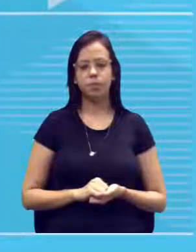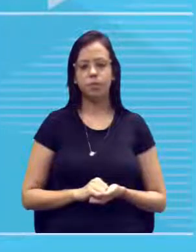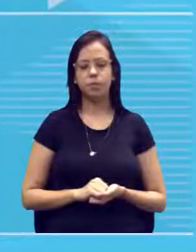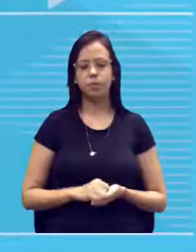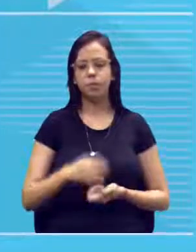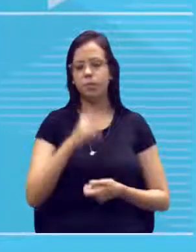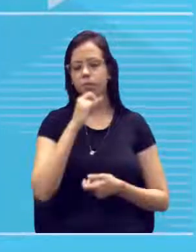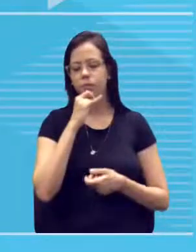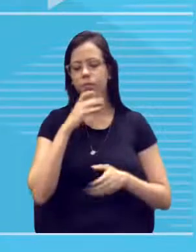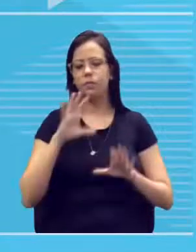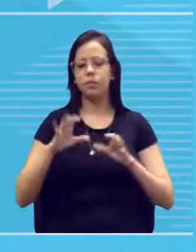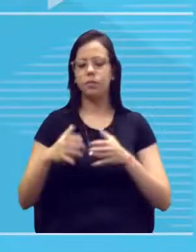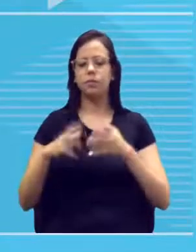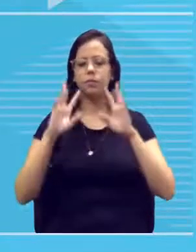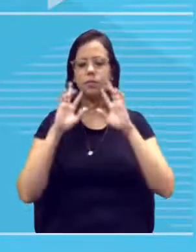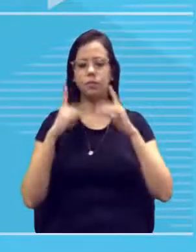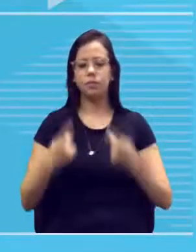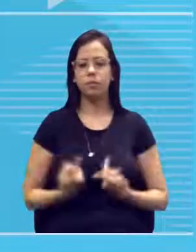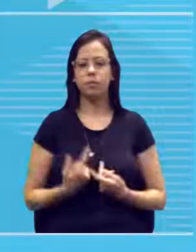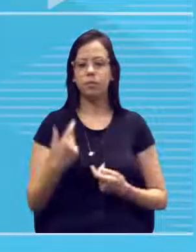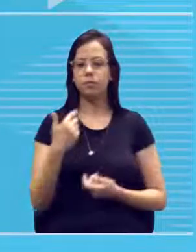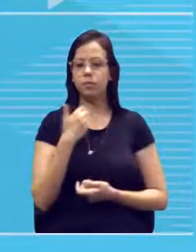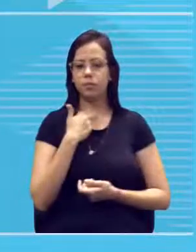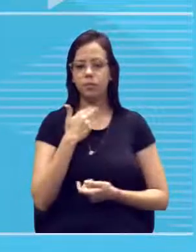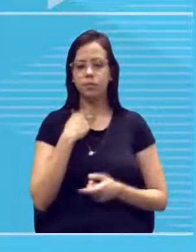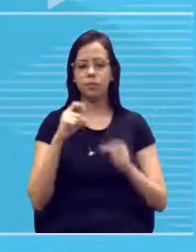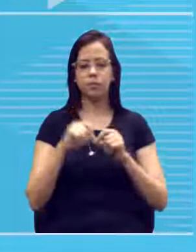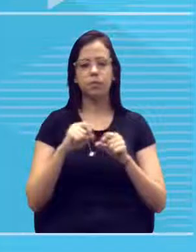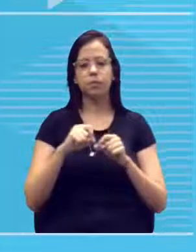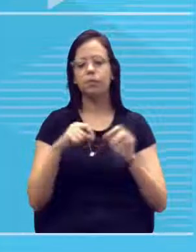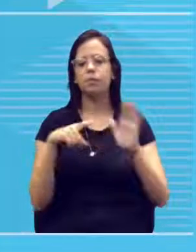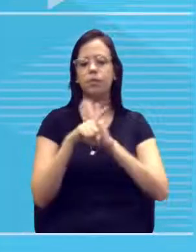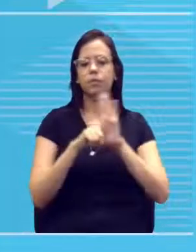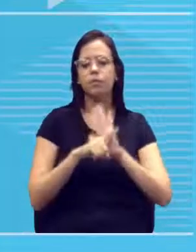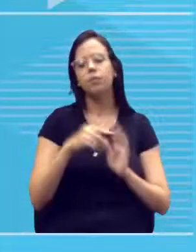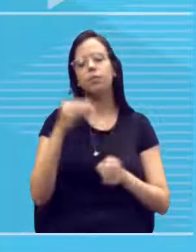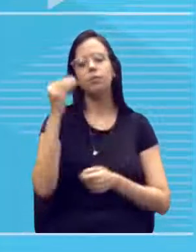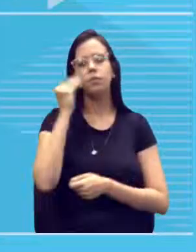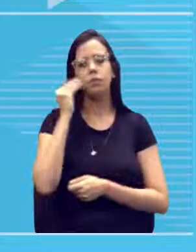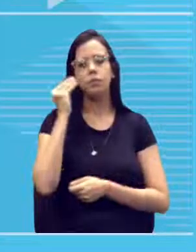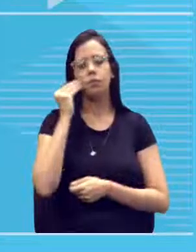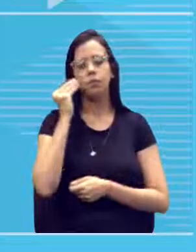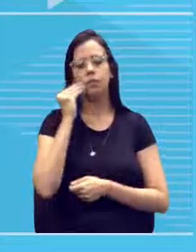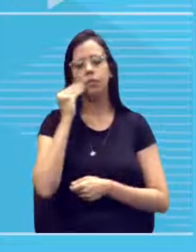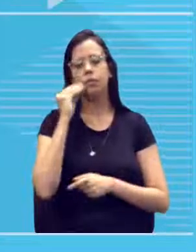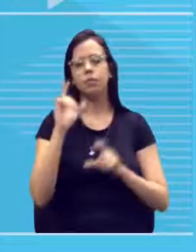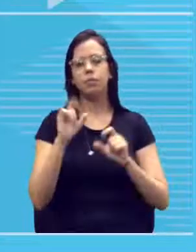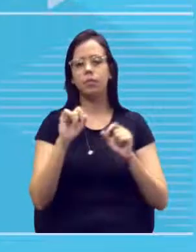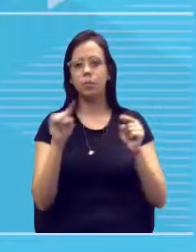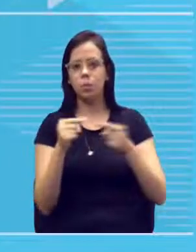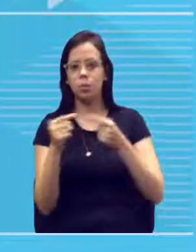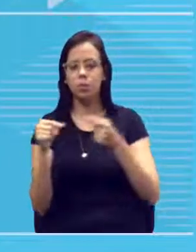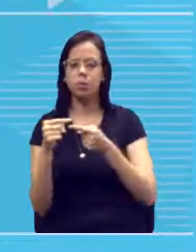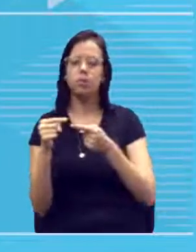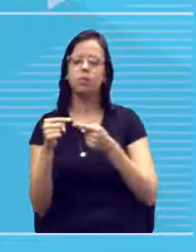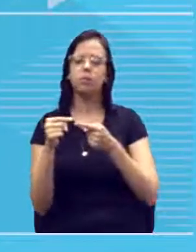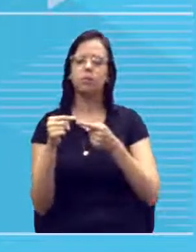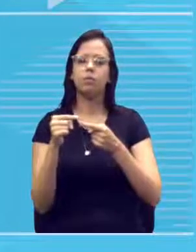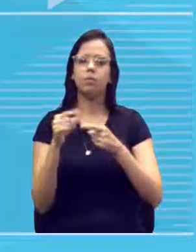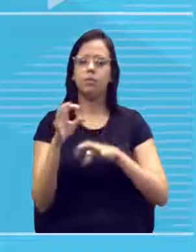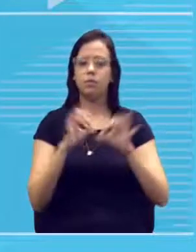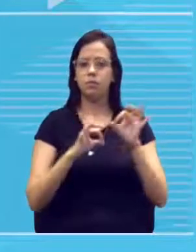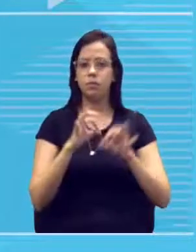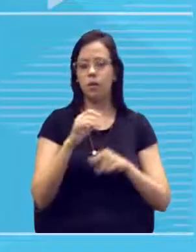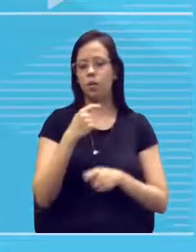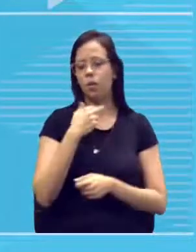humana, em que não se pode realizar experiências com cruzamentos dirigidos, eu não posso